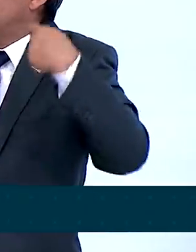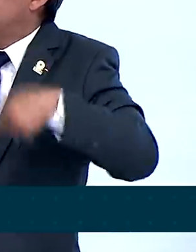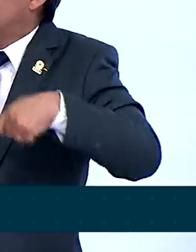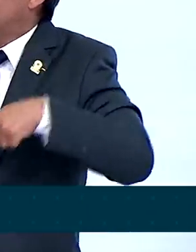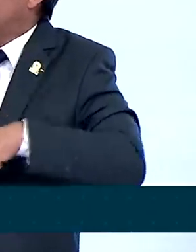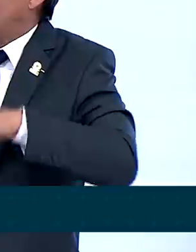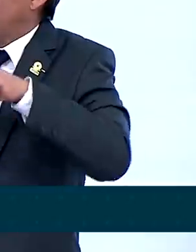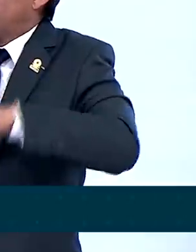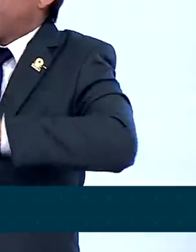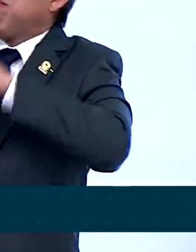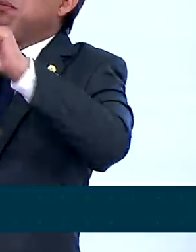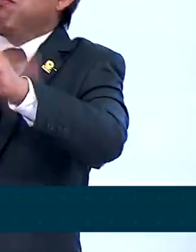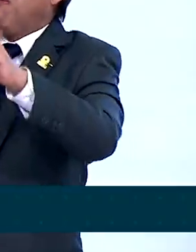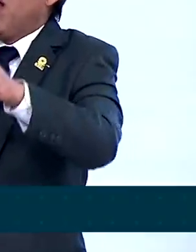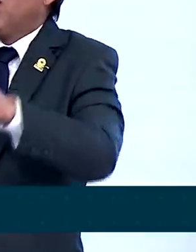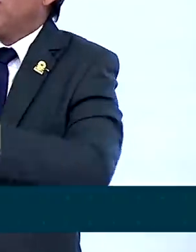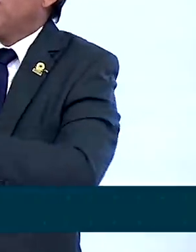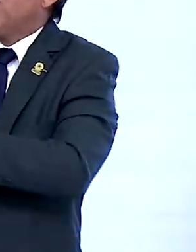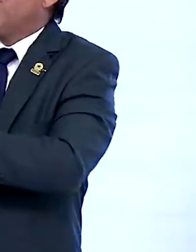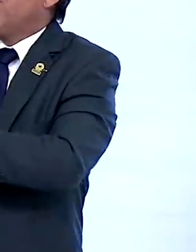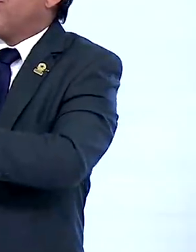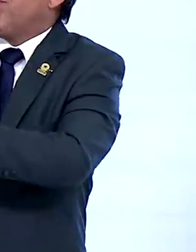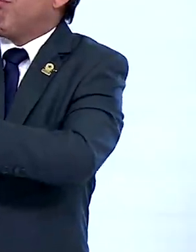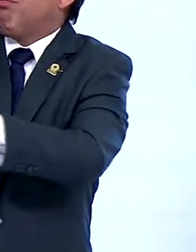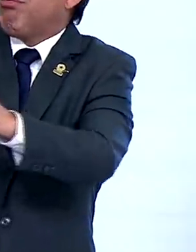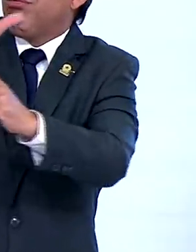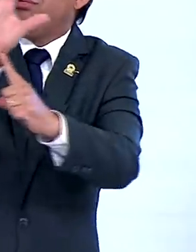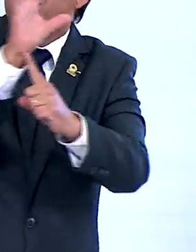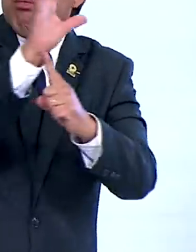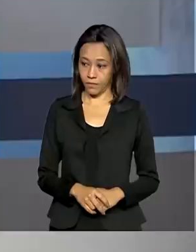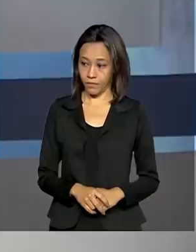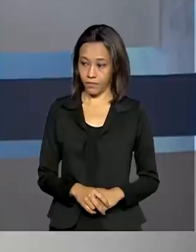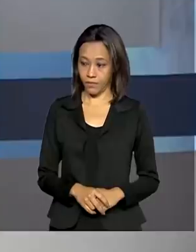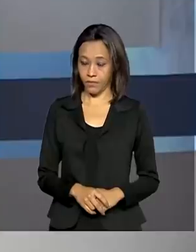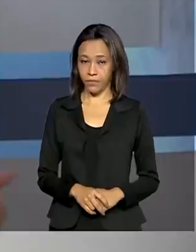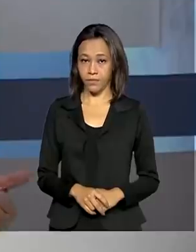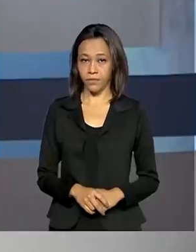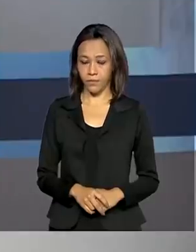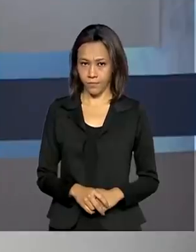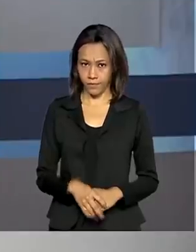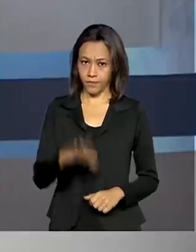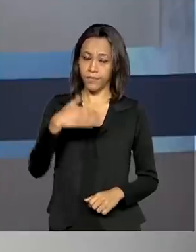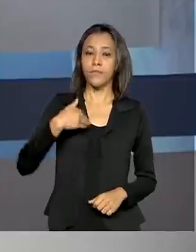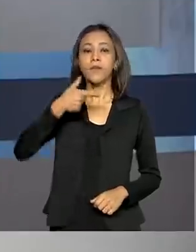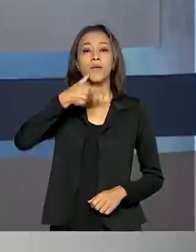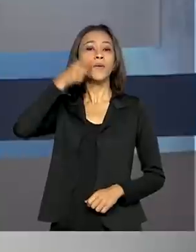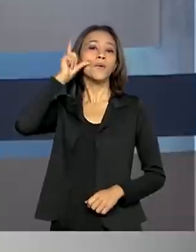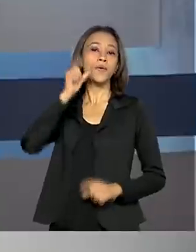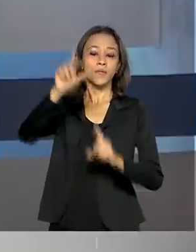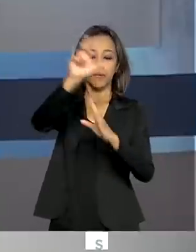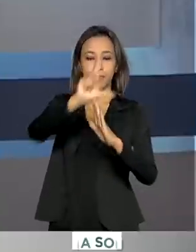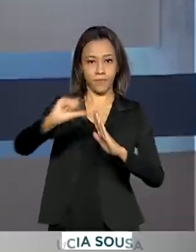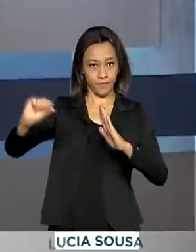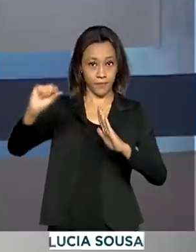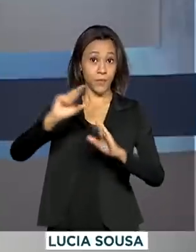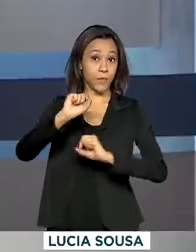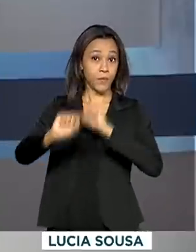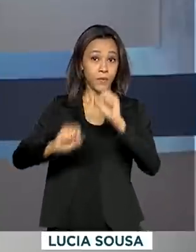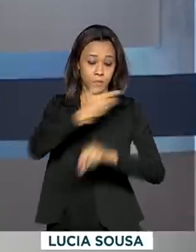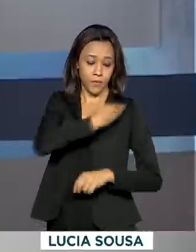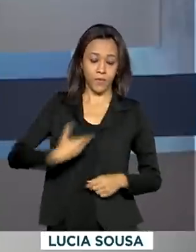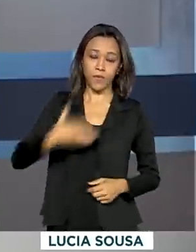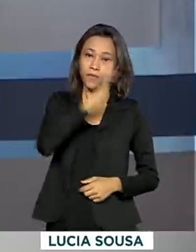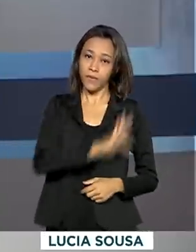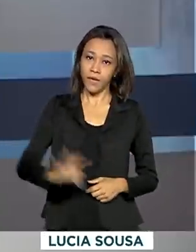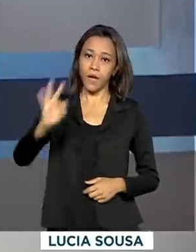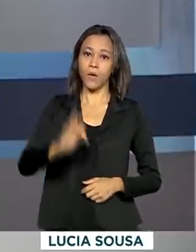vezes mais a quantidade de antenas com leilão de 5G. E ontem no Palácio do Planalto, o governo federal lançou